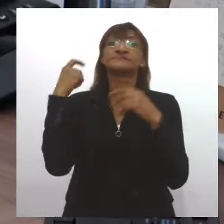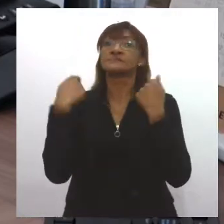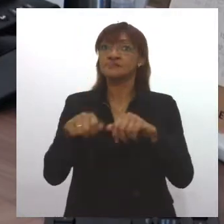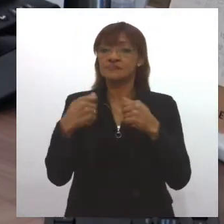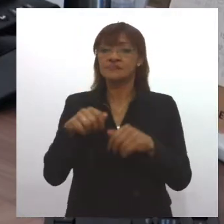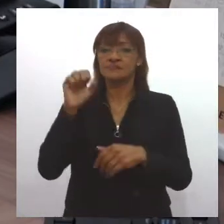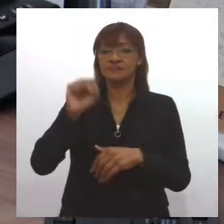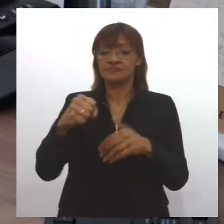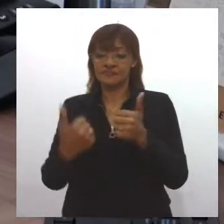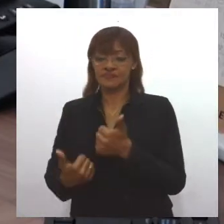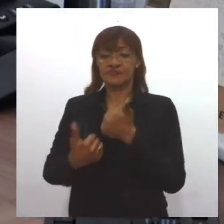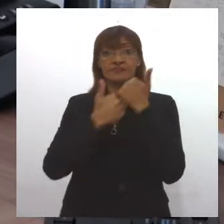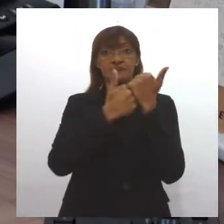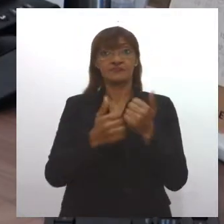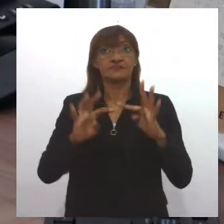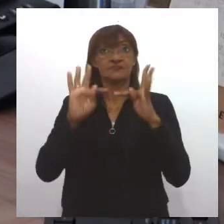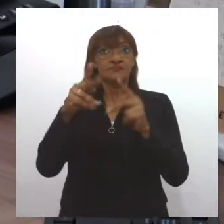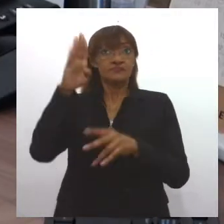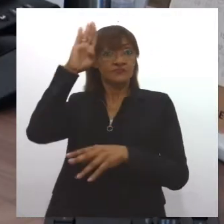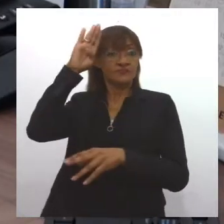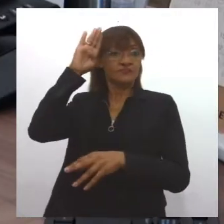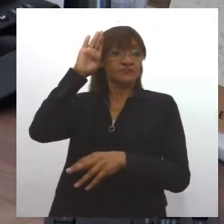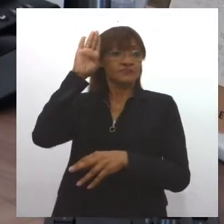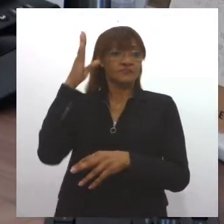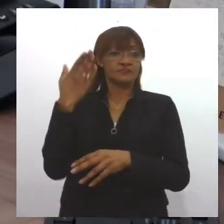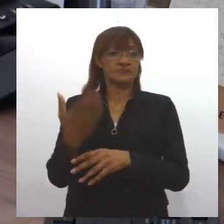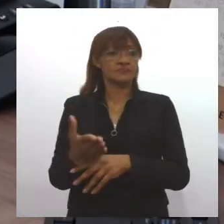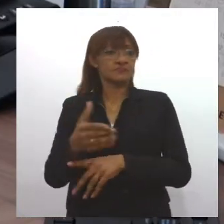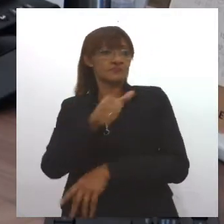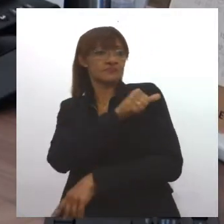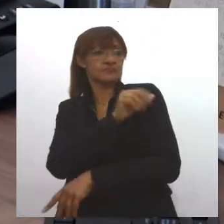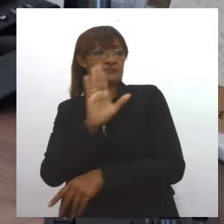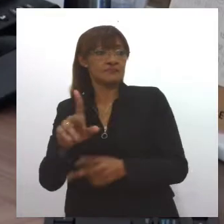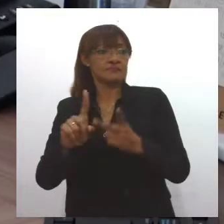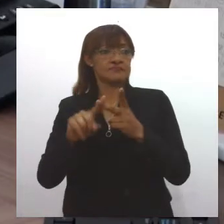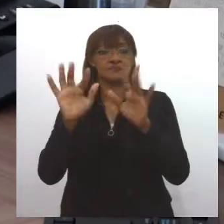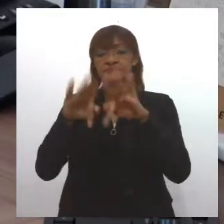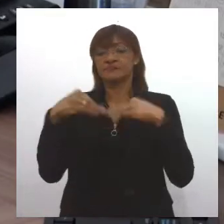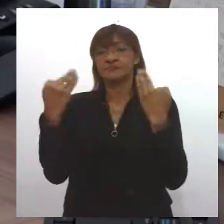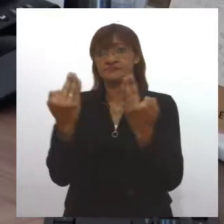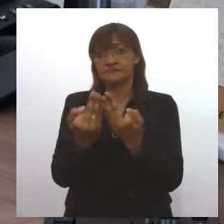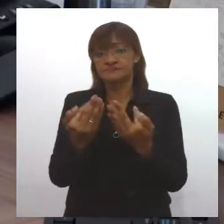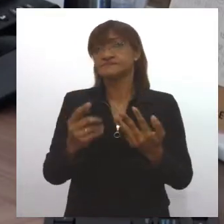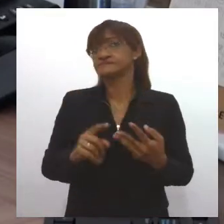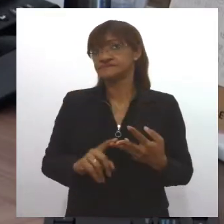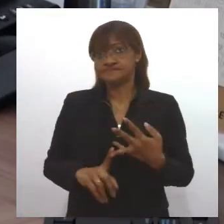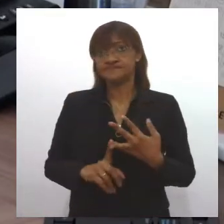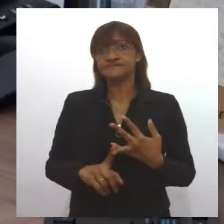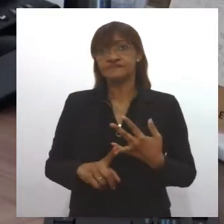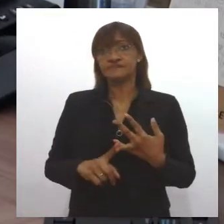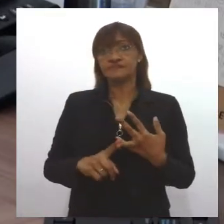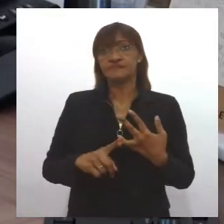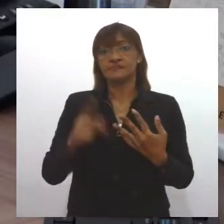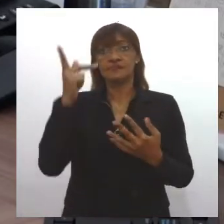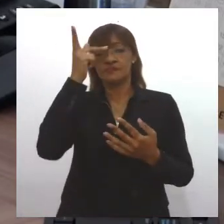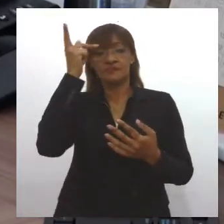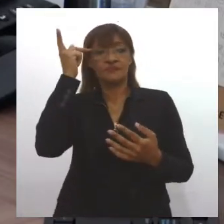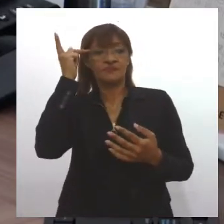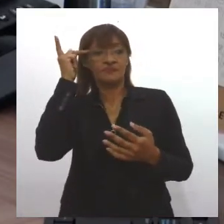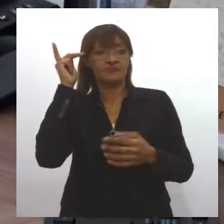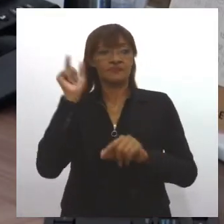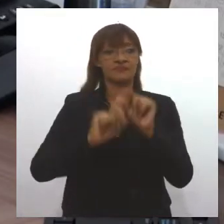apoio da comunidade acadêmica em geral. Então do aluno, da família do aluno, das pessoas que porventura